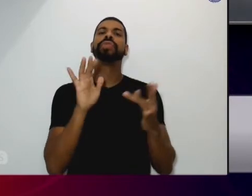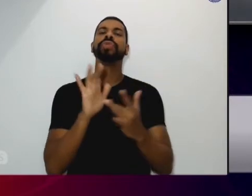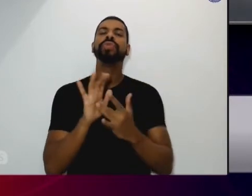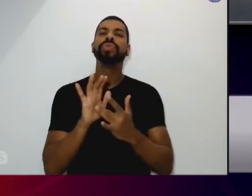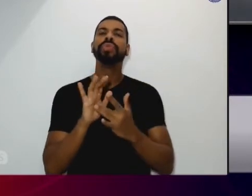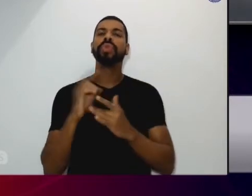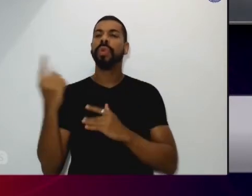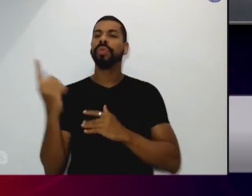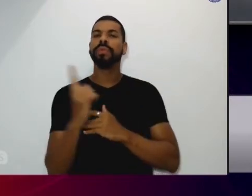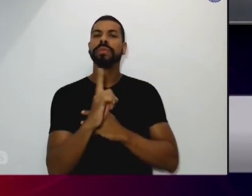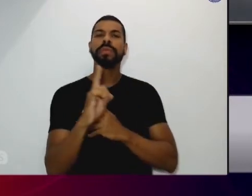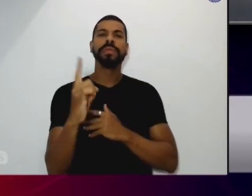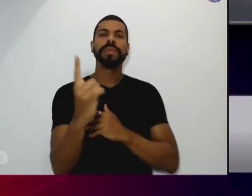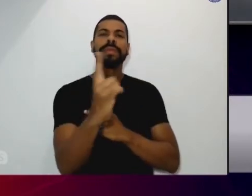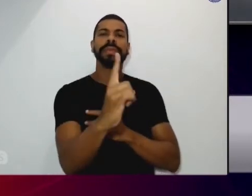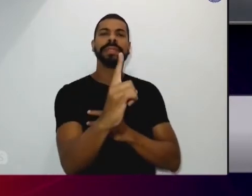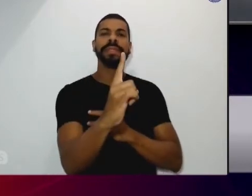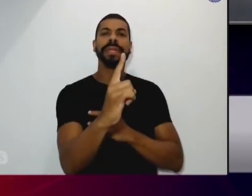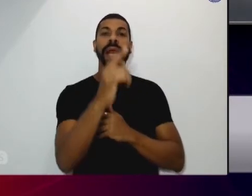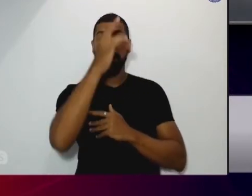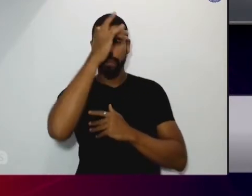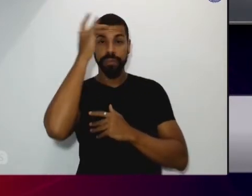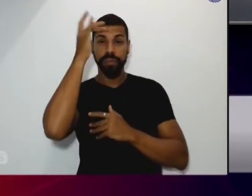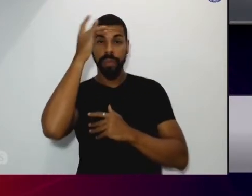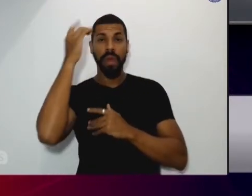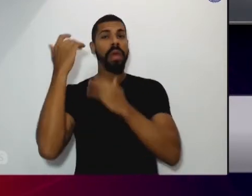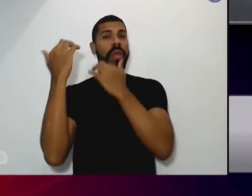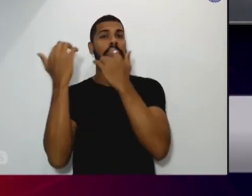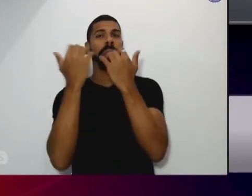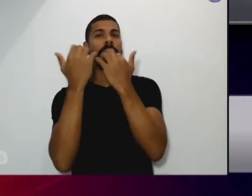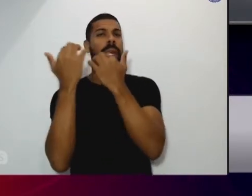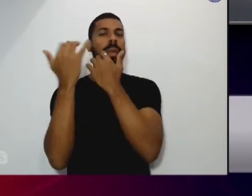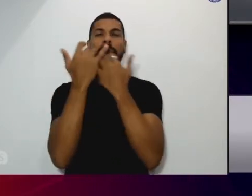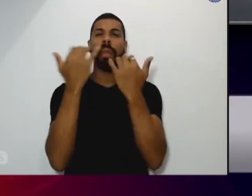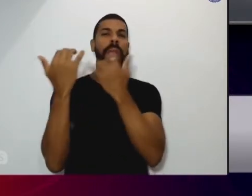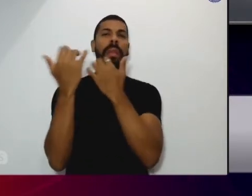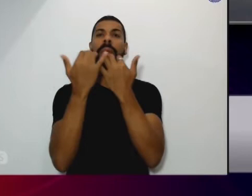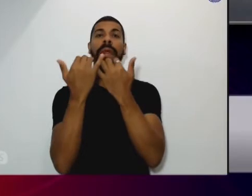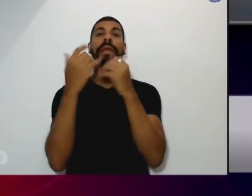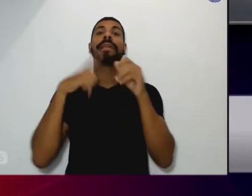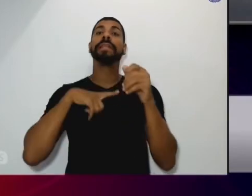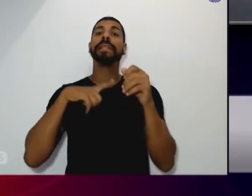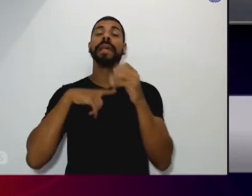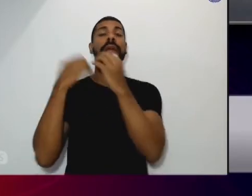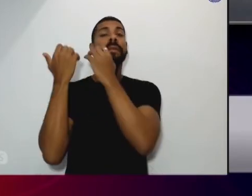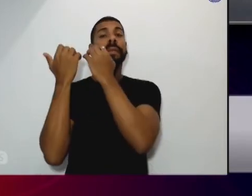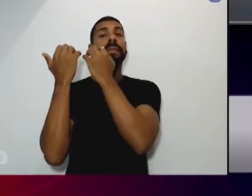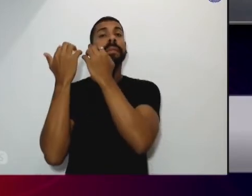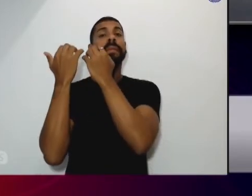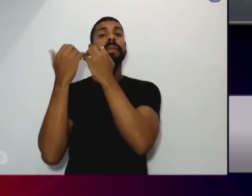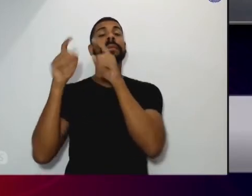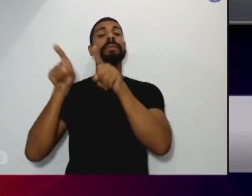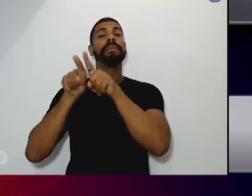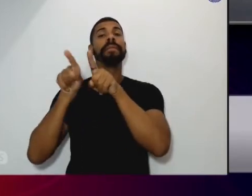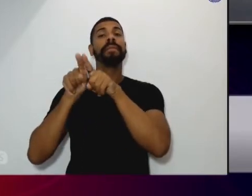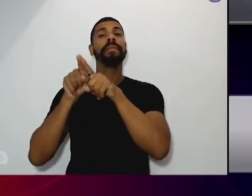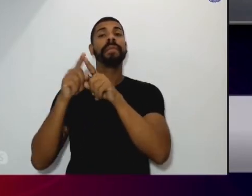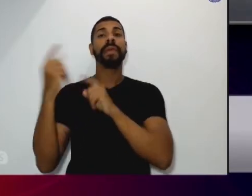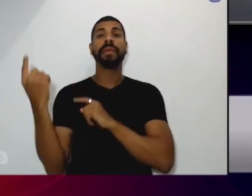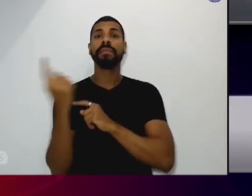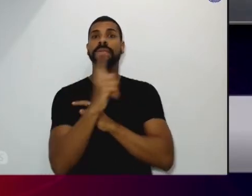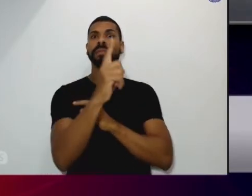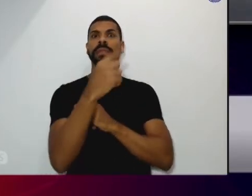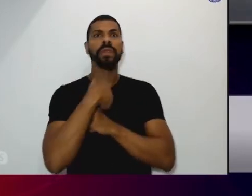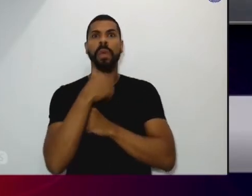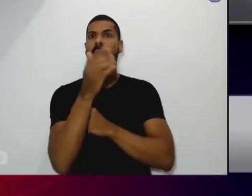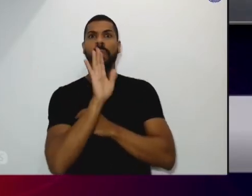caído o levita o cara que tocava na igreja e o sacerdote o cara que ministrava a palavra e não ajudou o cara e o herói da